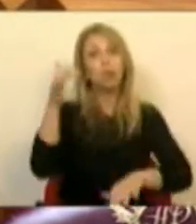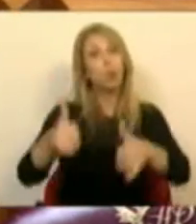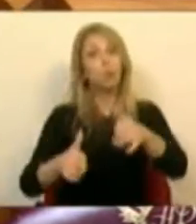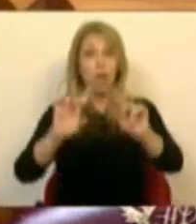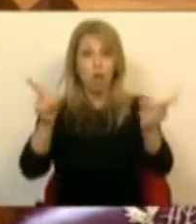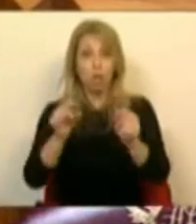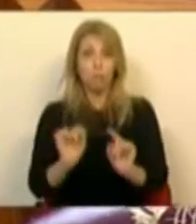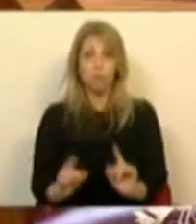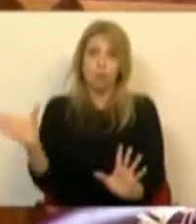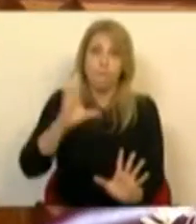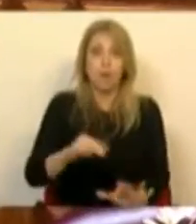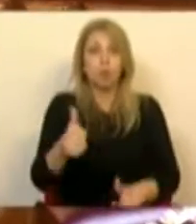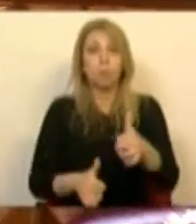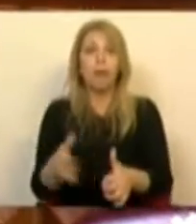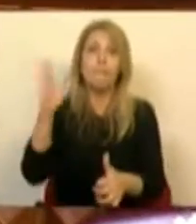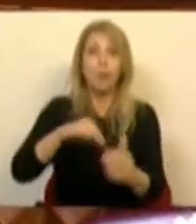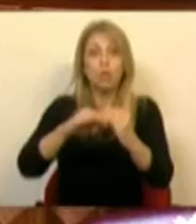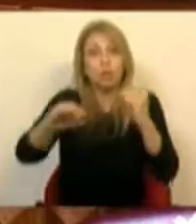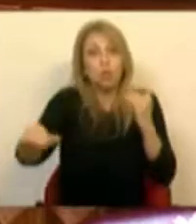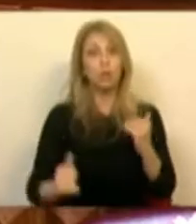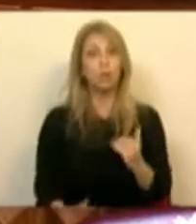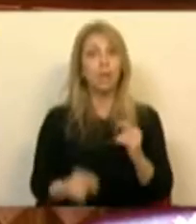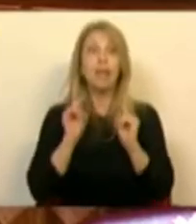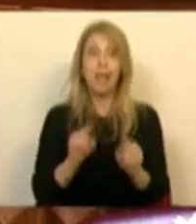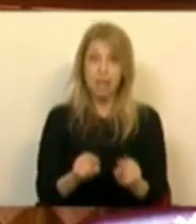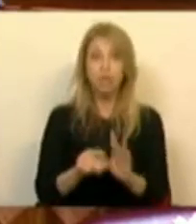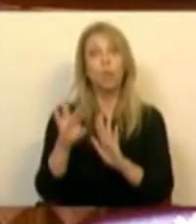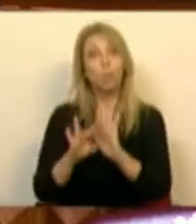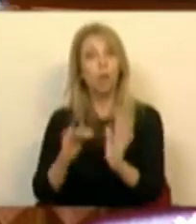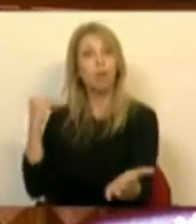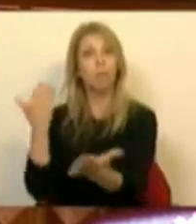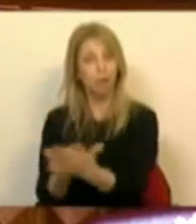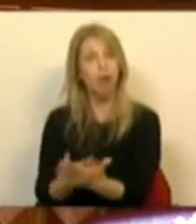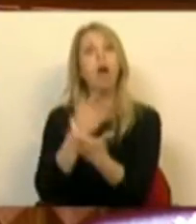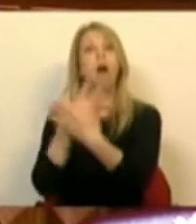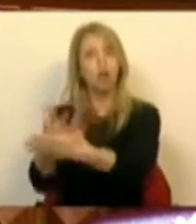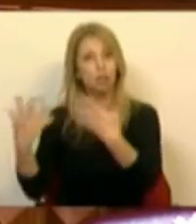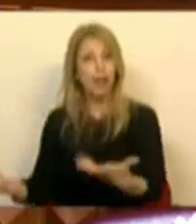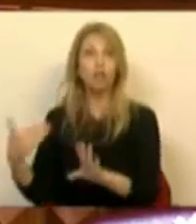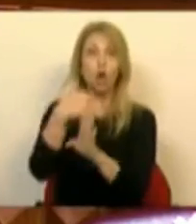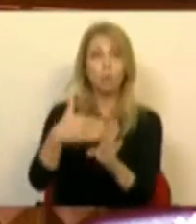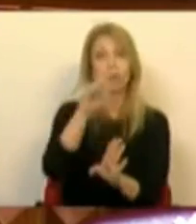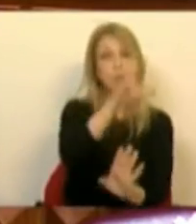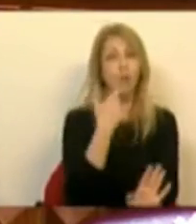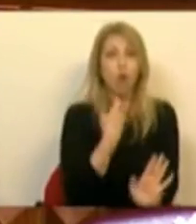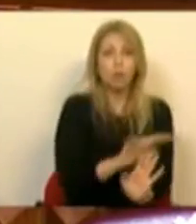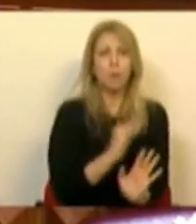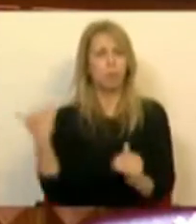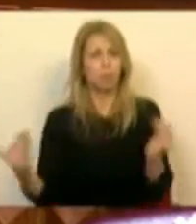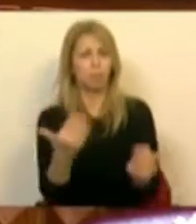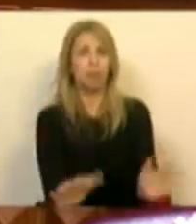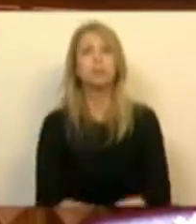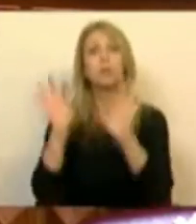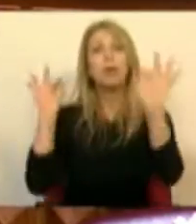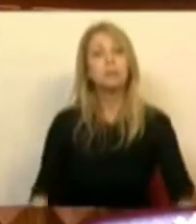competitividade, com mais sustentabilidade. E é isso que a PPAC trará. E trará aos grandes, trará aos médios e trará aos pequenos. Porque nós precisamos dos